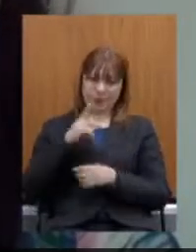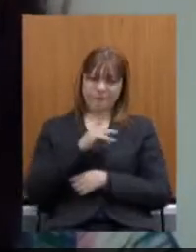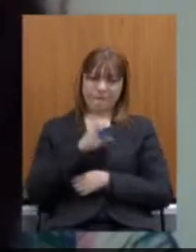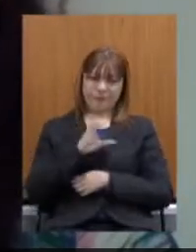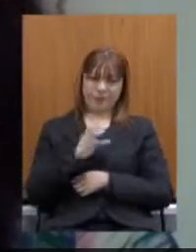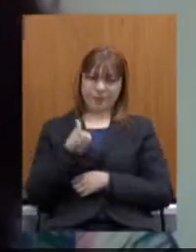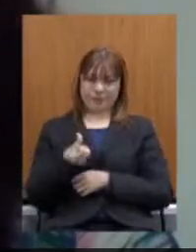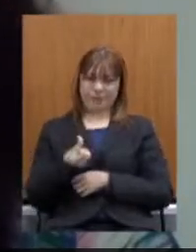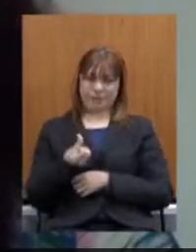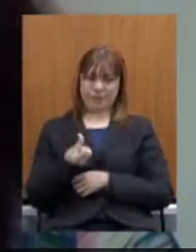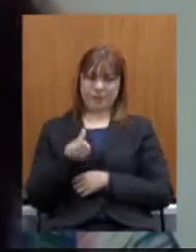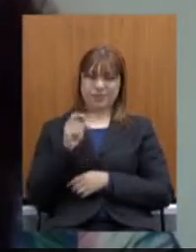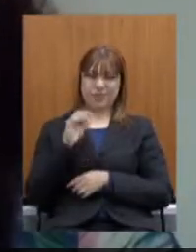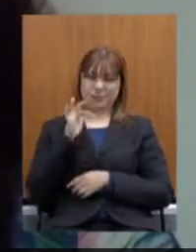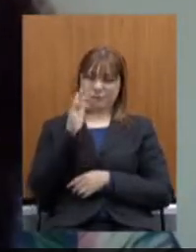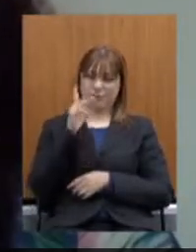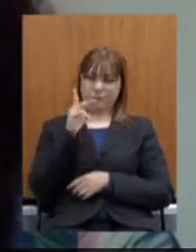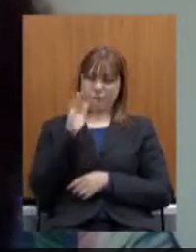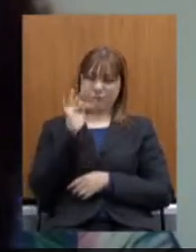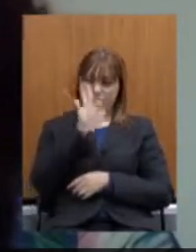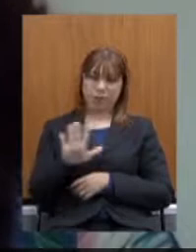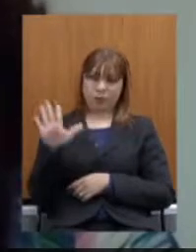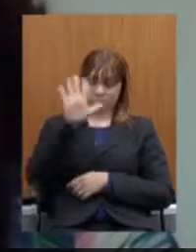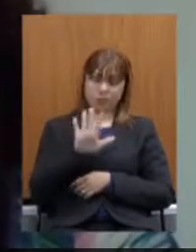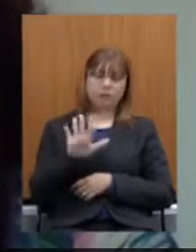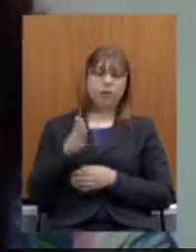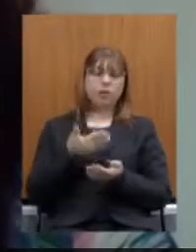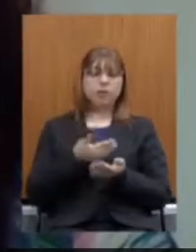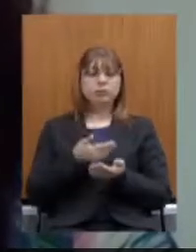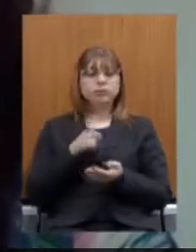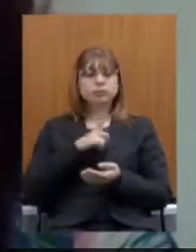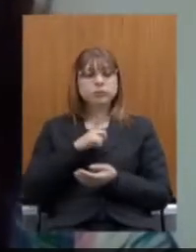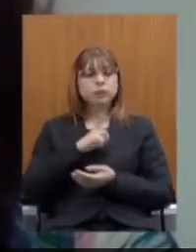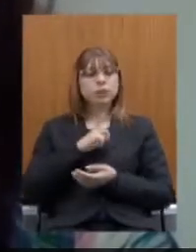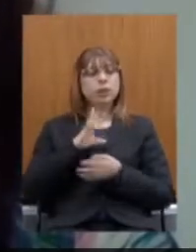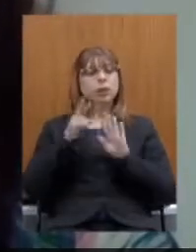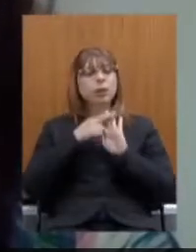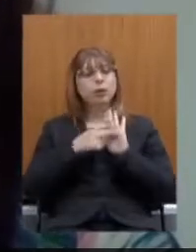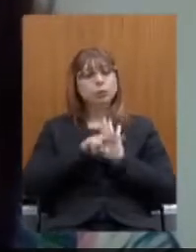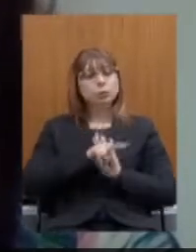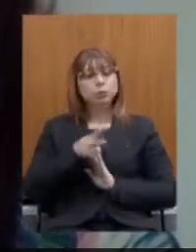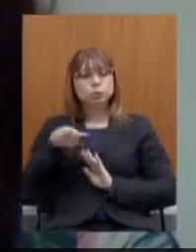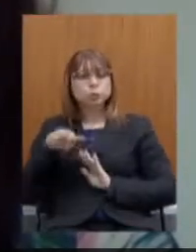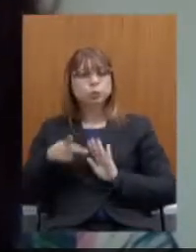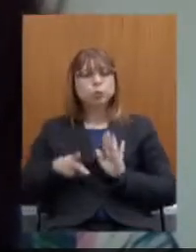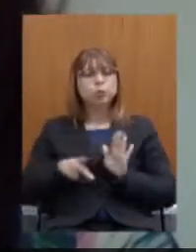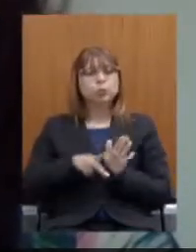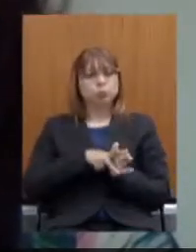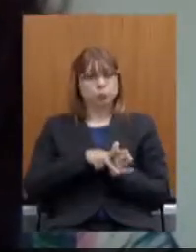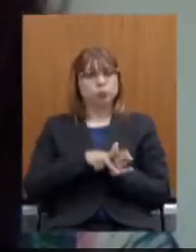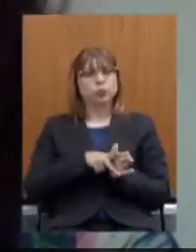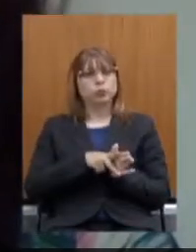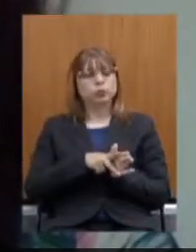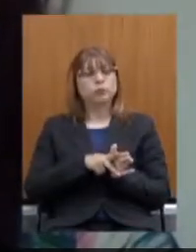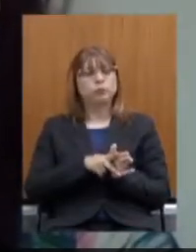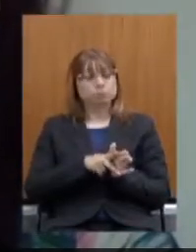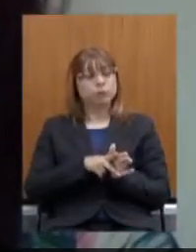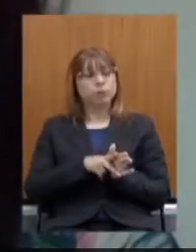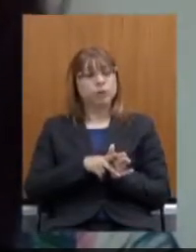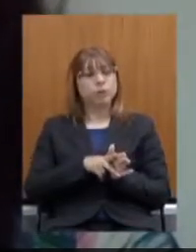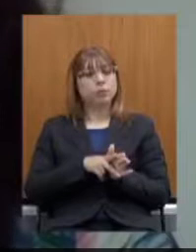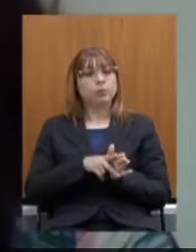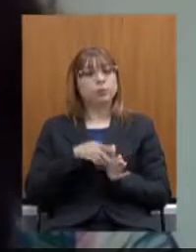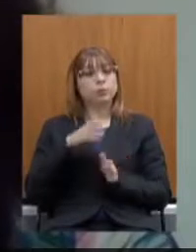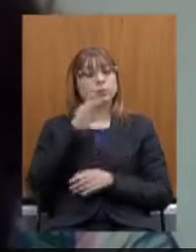chegou na Câmara, ela previa uma regra de transição própria para os servidores portadores de